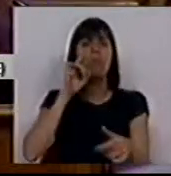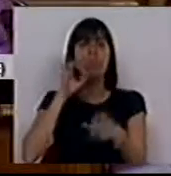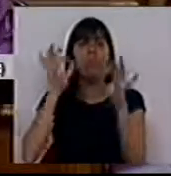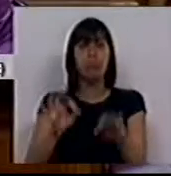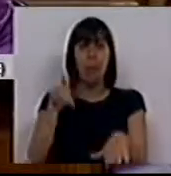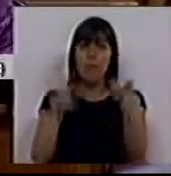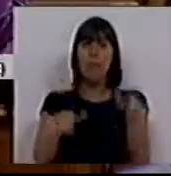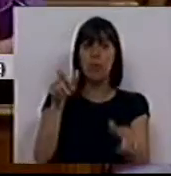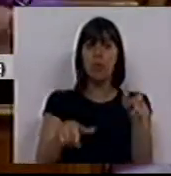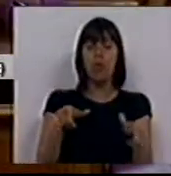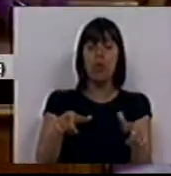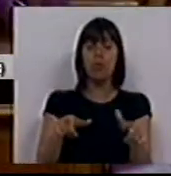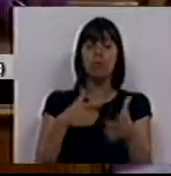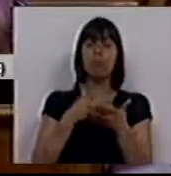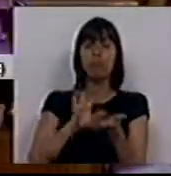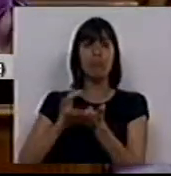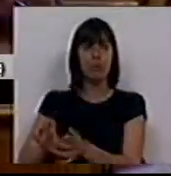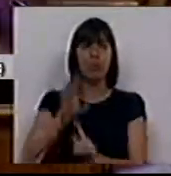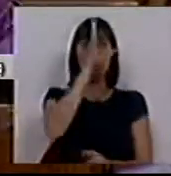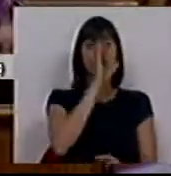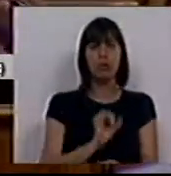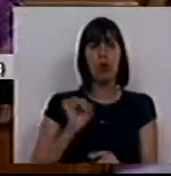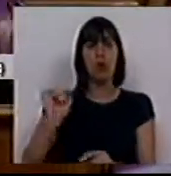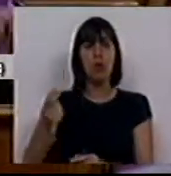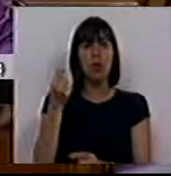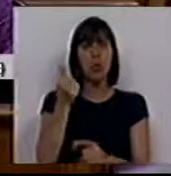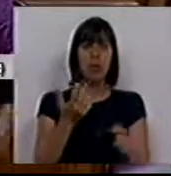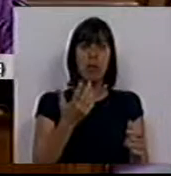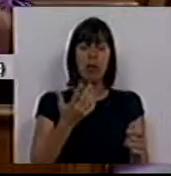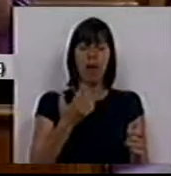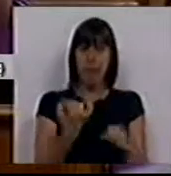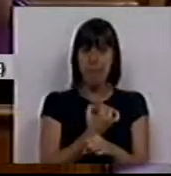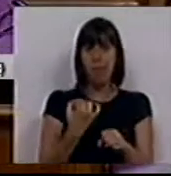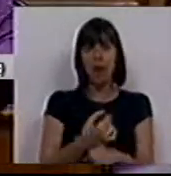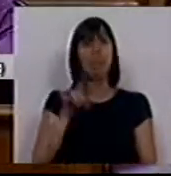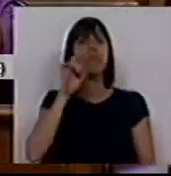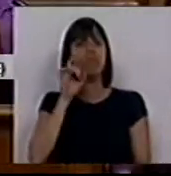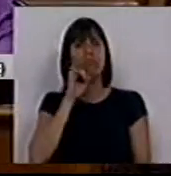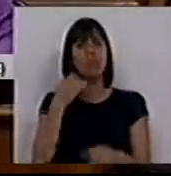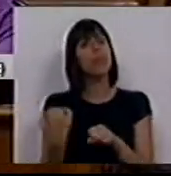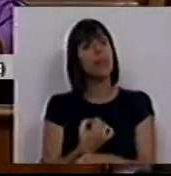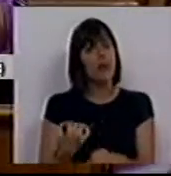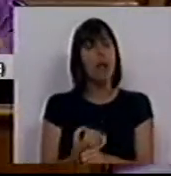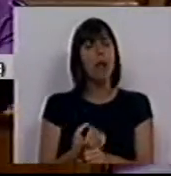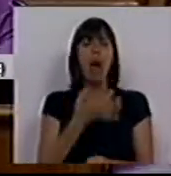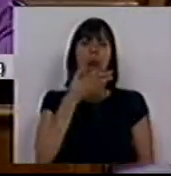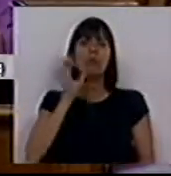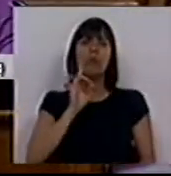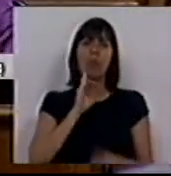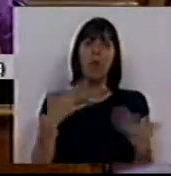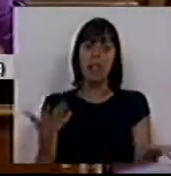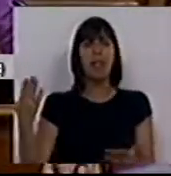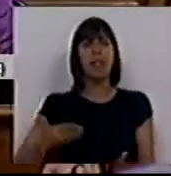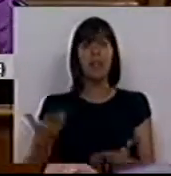garantir a estas pessoas que estão a financiar o Estado com o seu subsídio de emprego para lhes garantir trabalho com qualidade